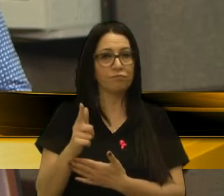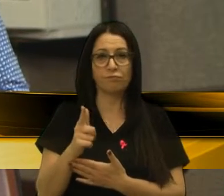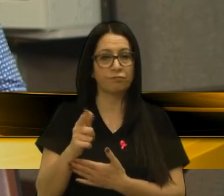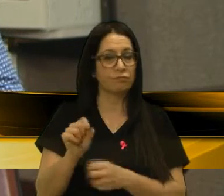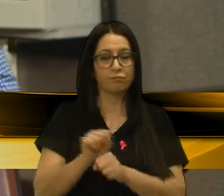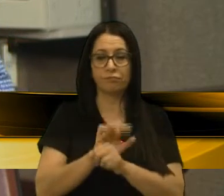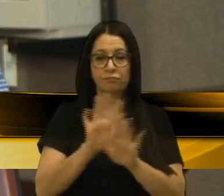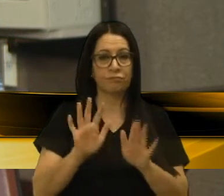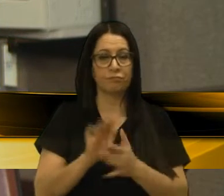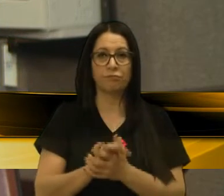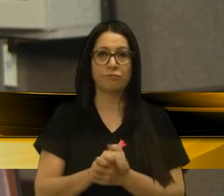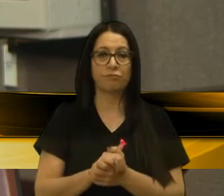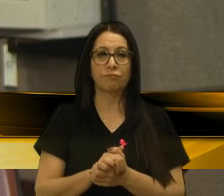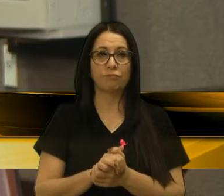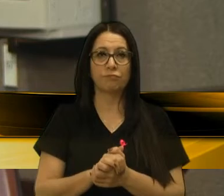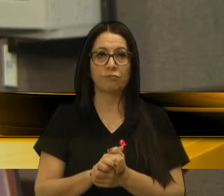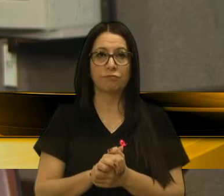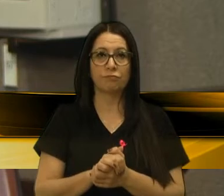esclarecimento.